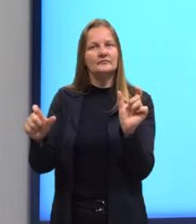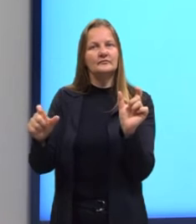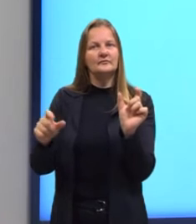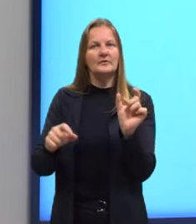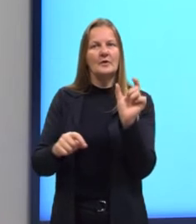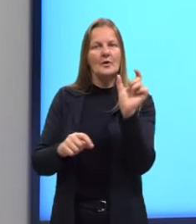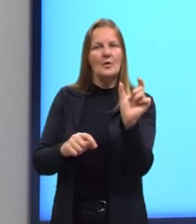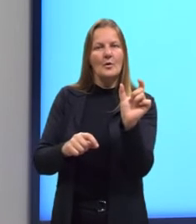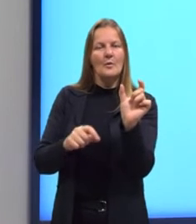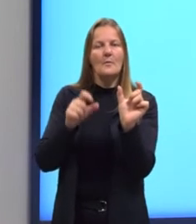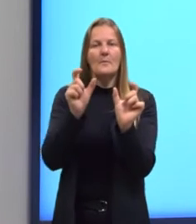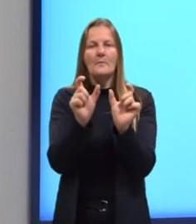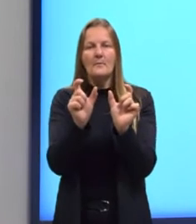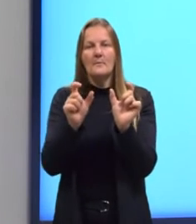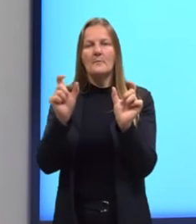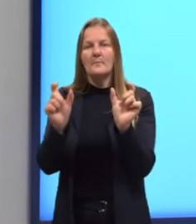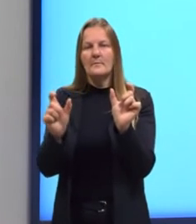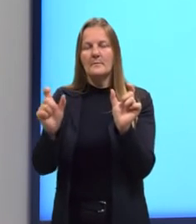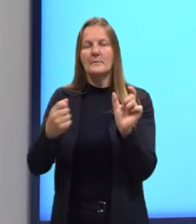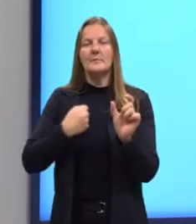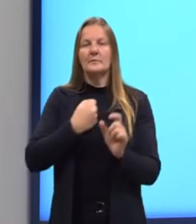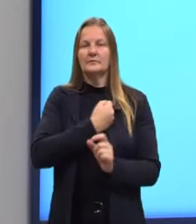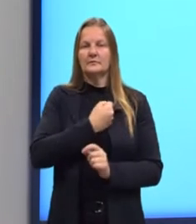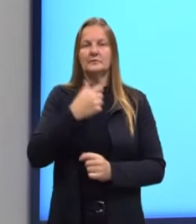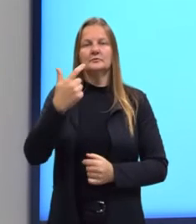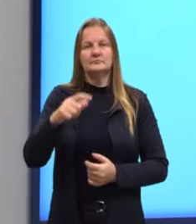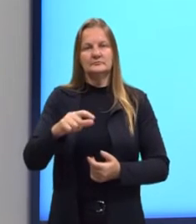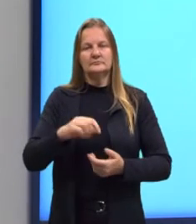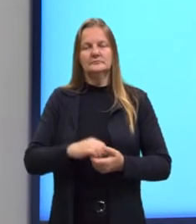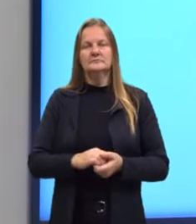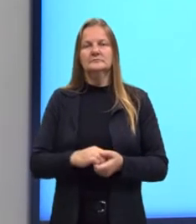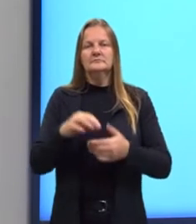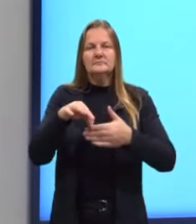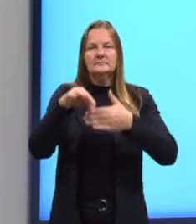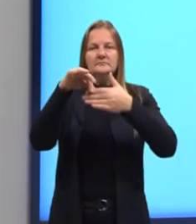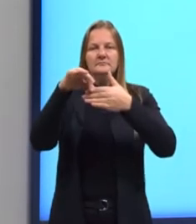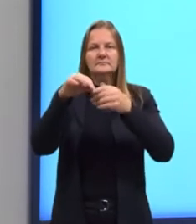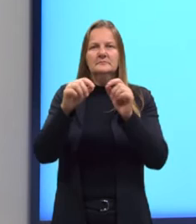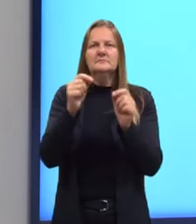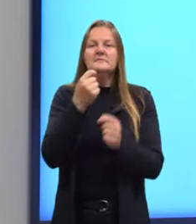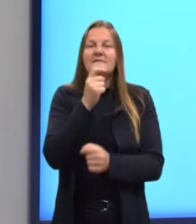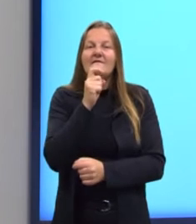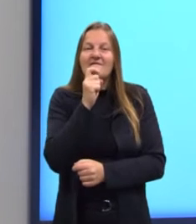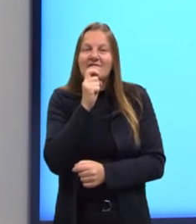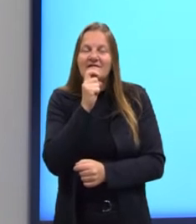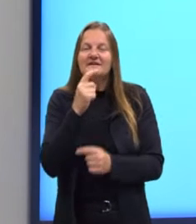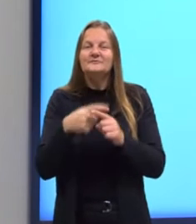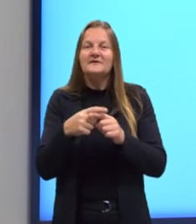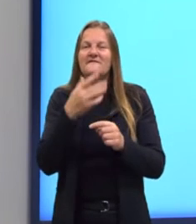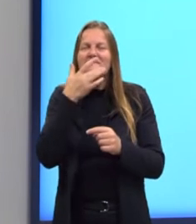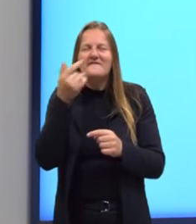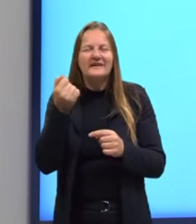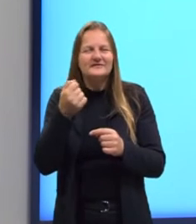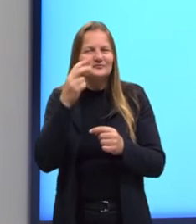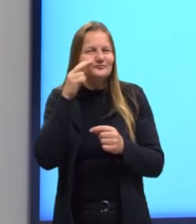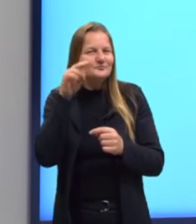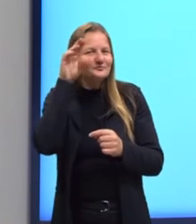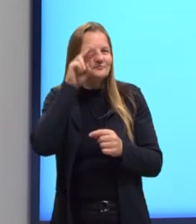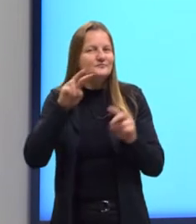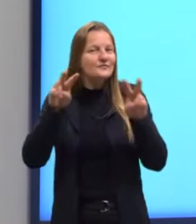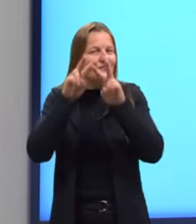esses blocos onde nós temos a repetição. Aqui eu destaquei em verde para ficar bem fácil a